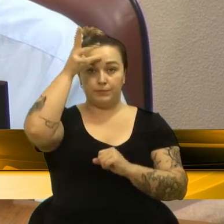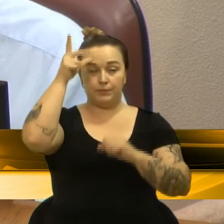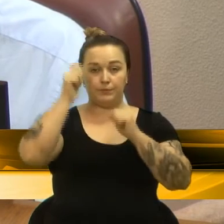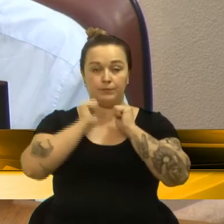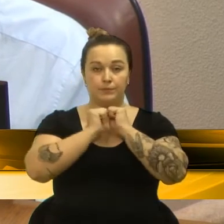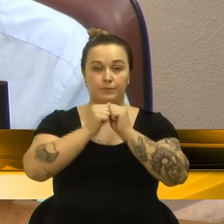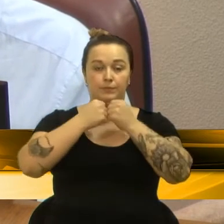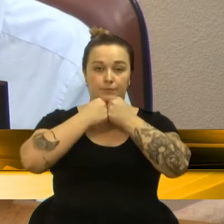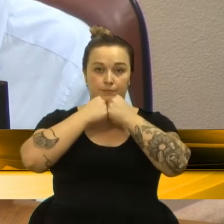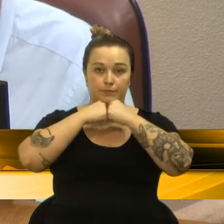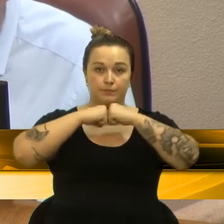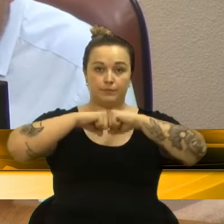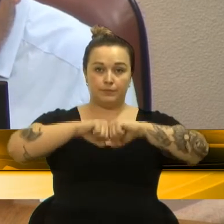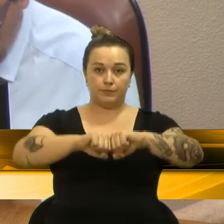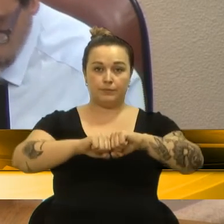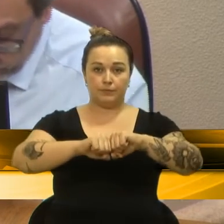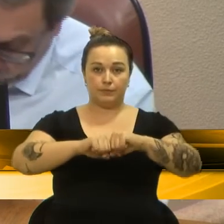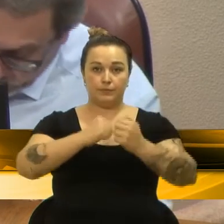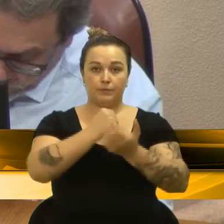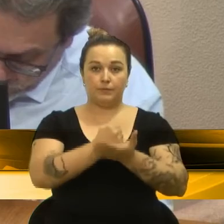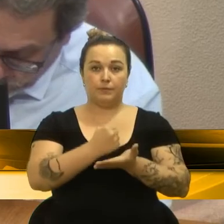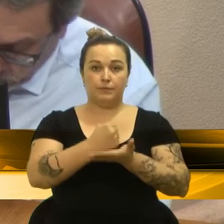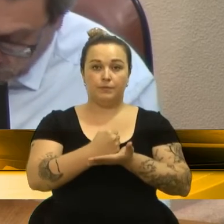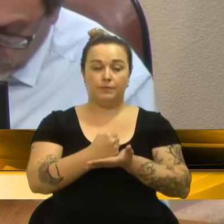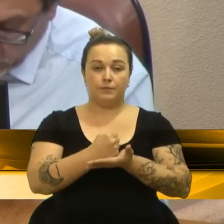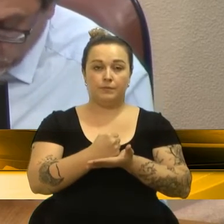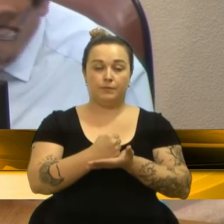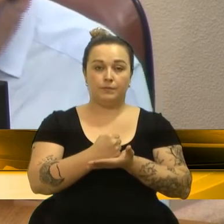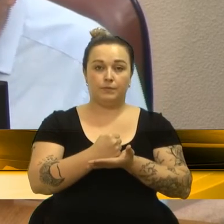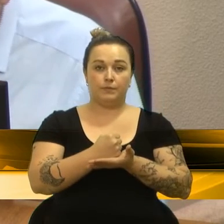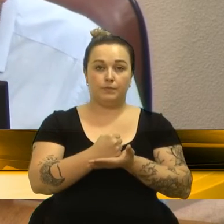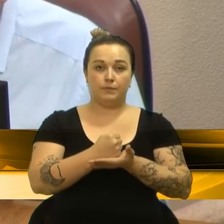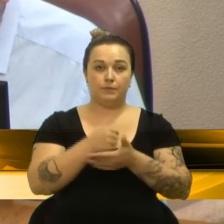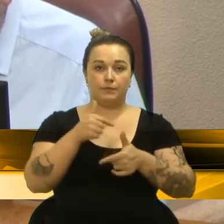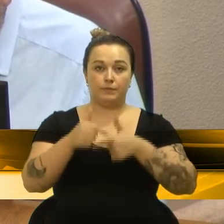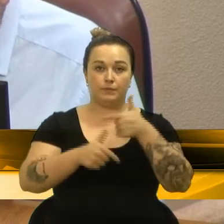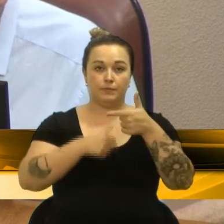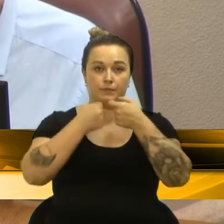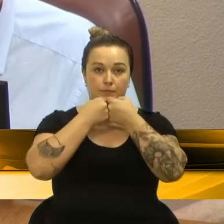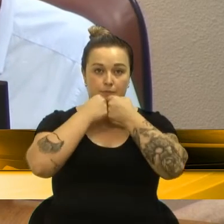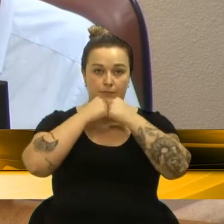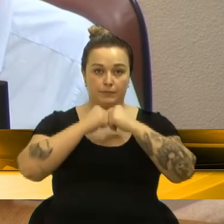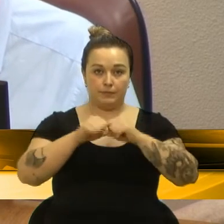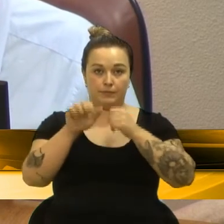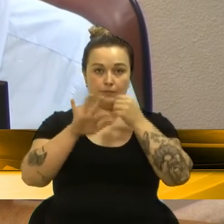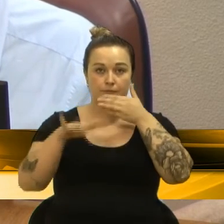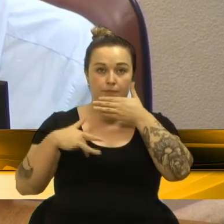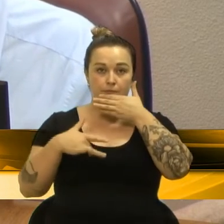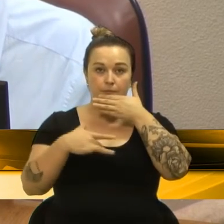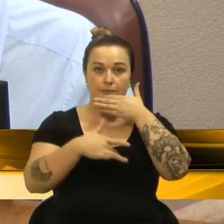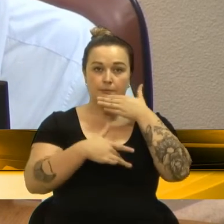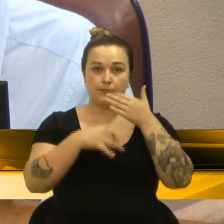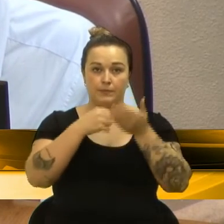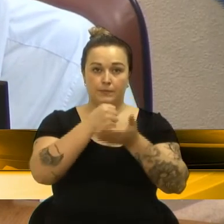Governo. Súmula de contrato, Serviço, Secretaria Municipal de Saúde, contratados.